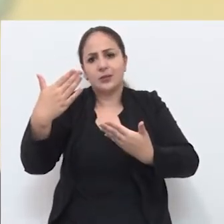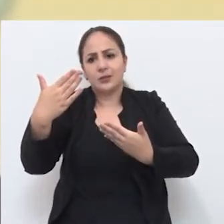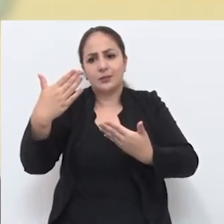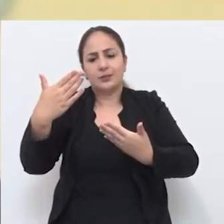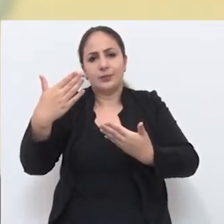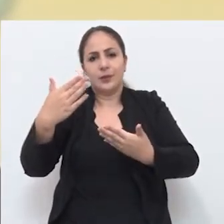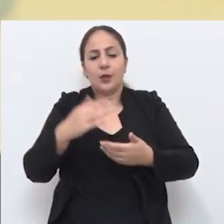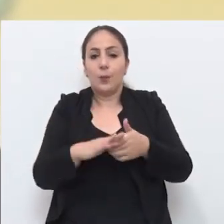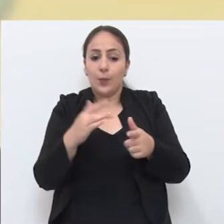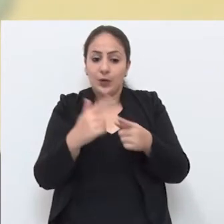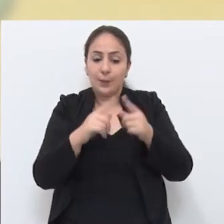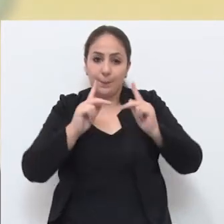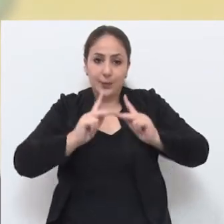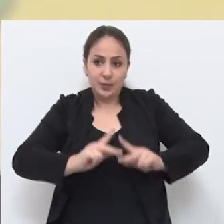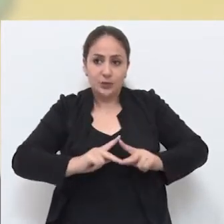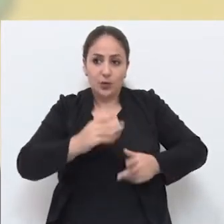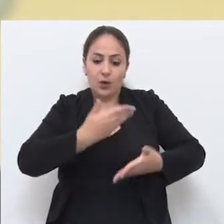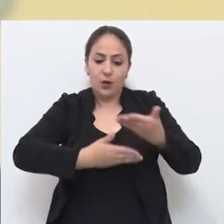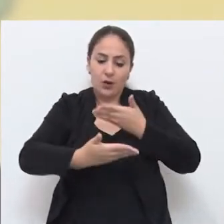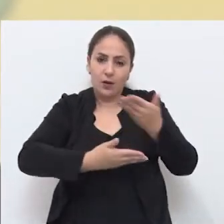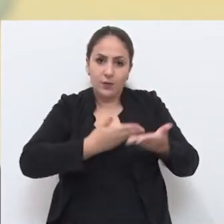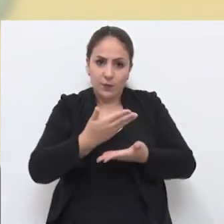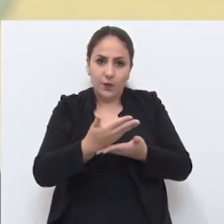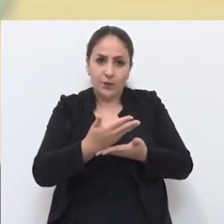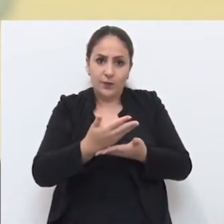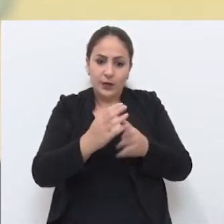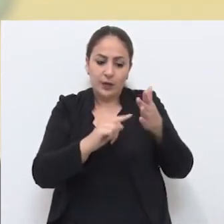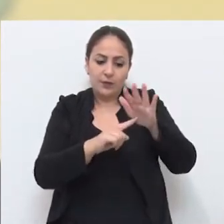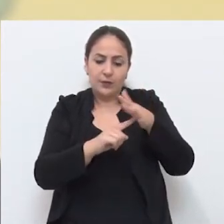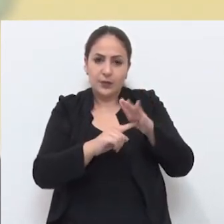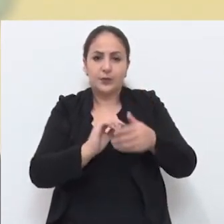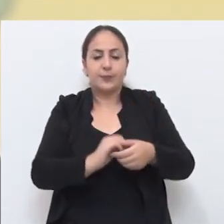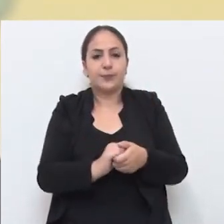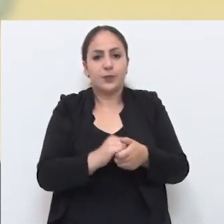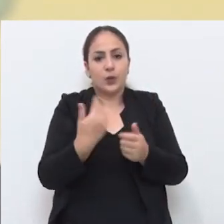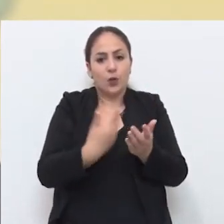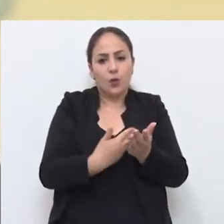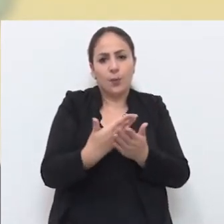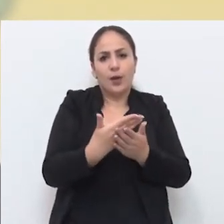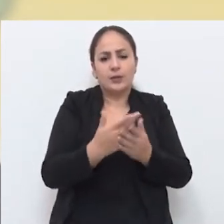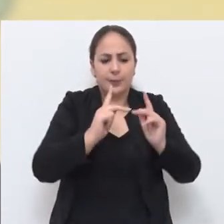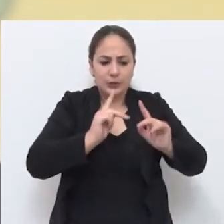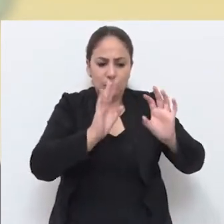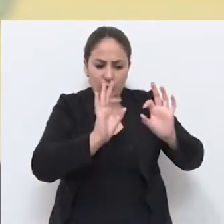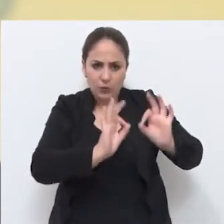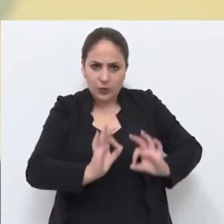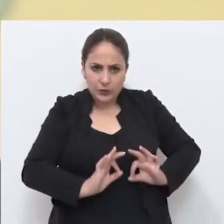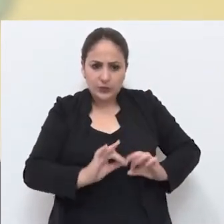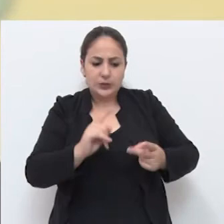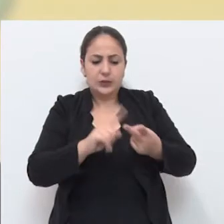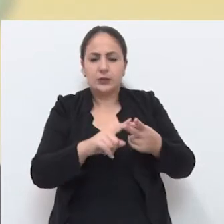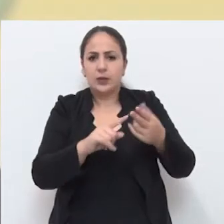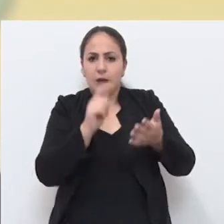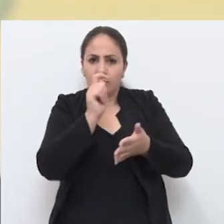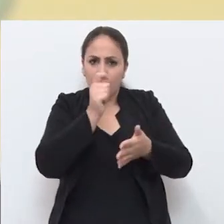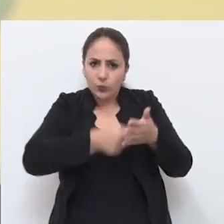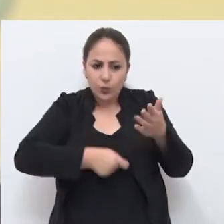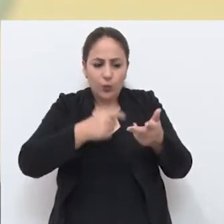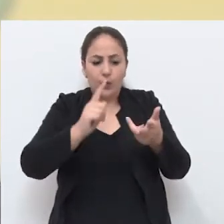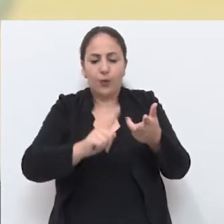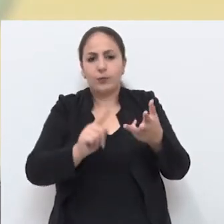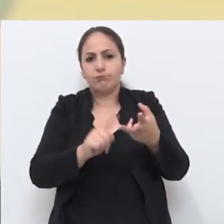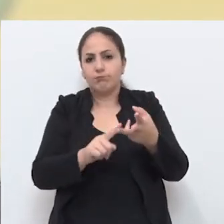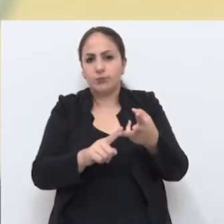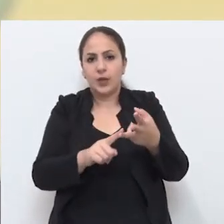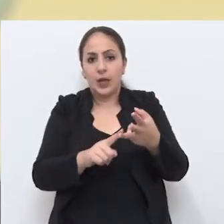que agradecer as pessoas que se envolvem nessa feira, desde os que organizam, dos escritores,